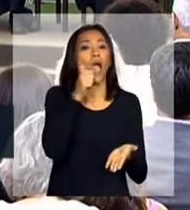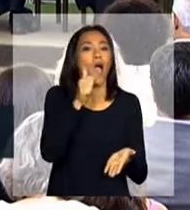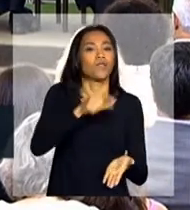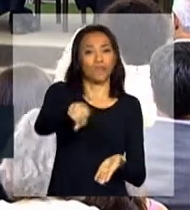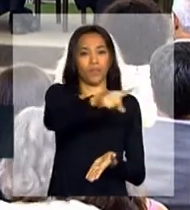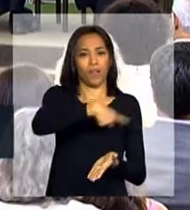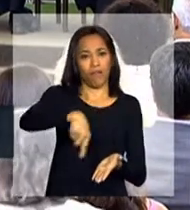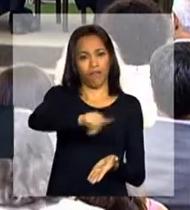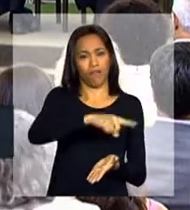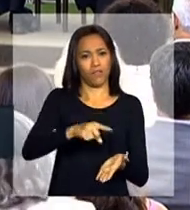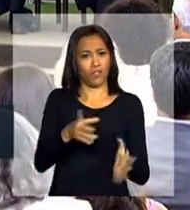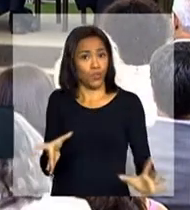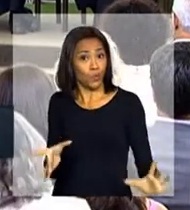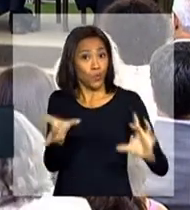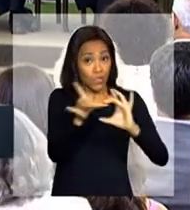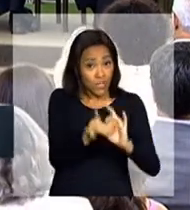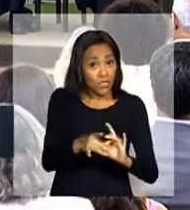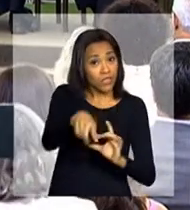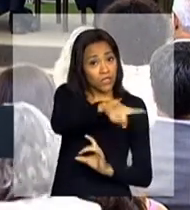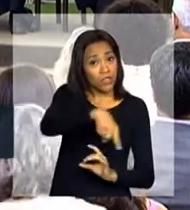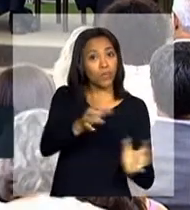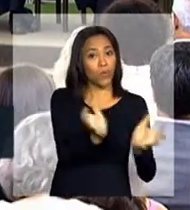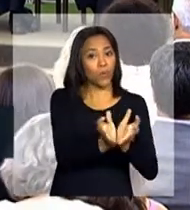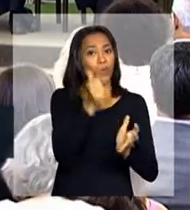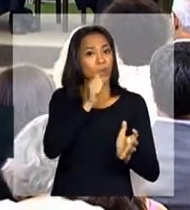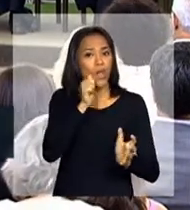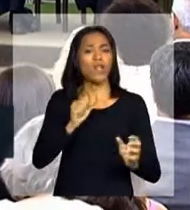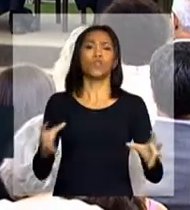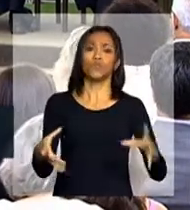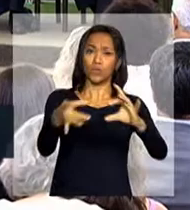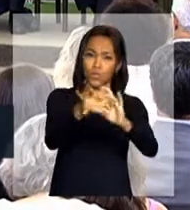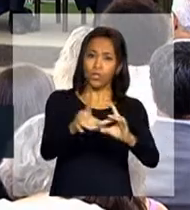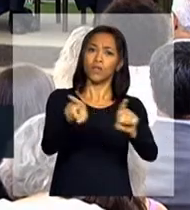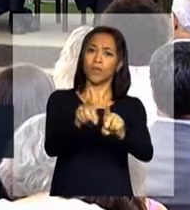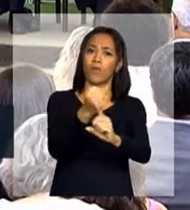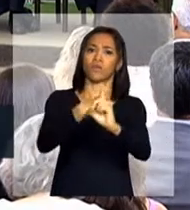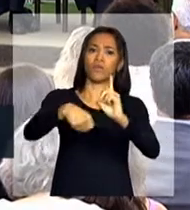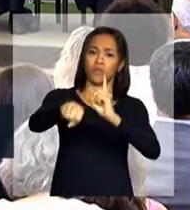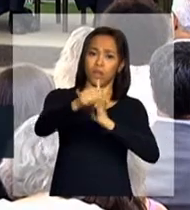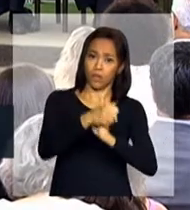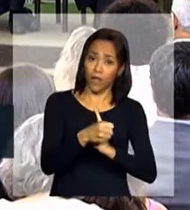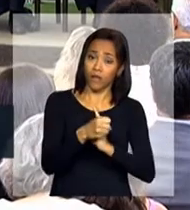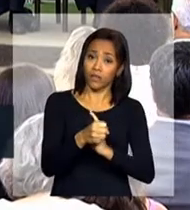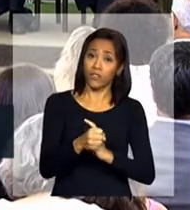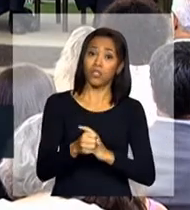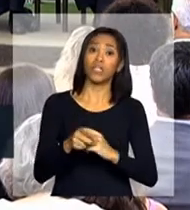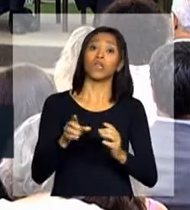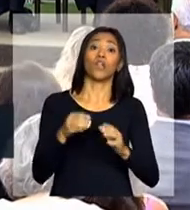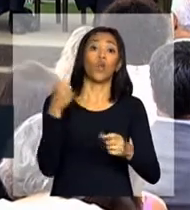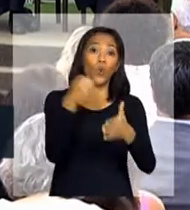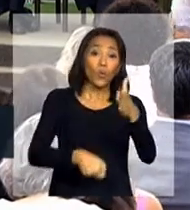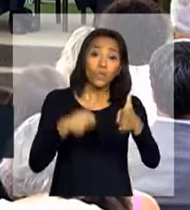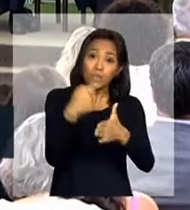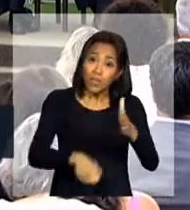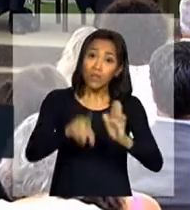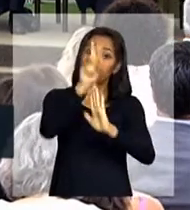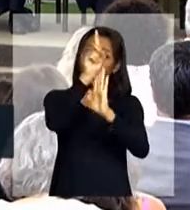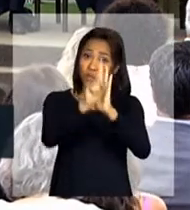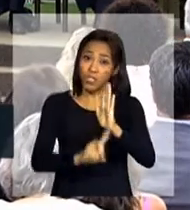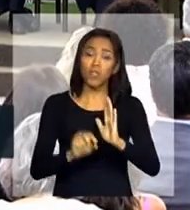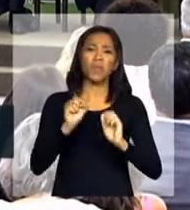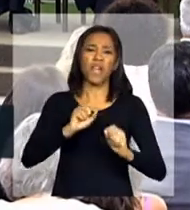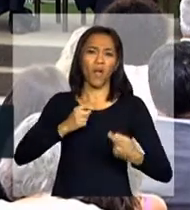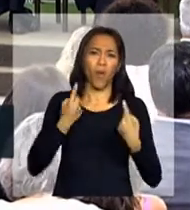lutar ao lado delas e com a sociedade em favor da causa da luta contra o